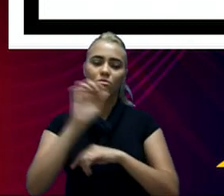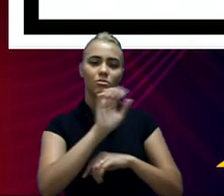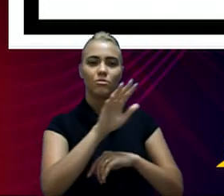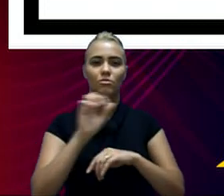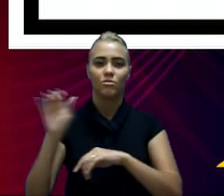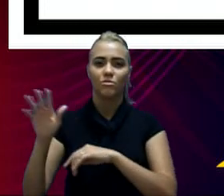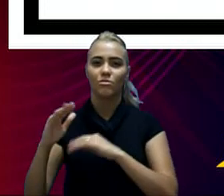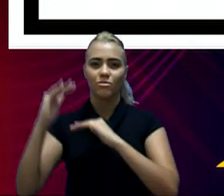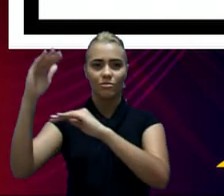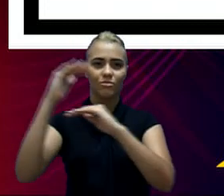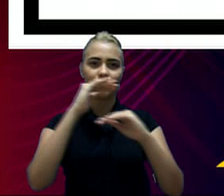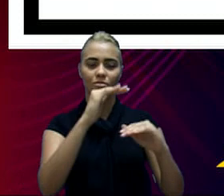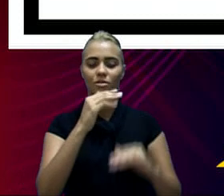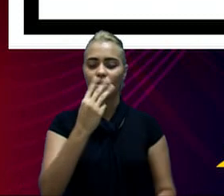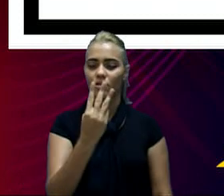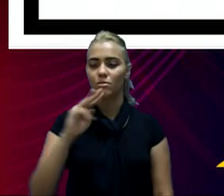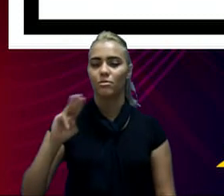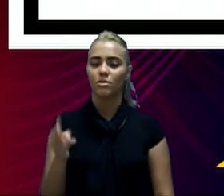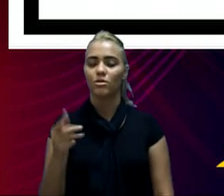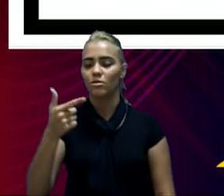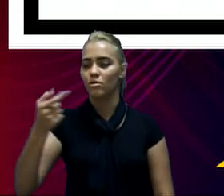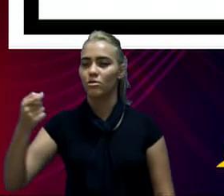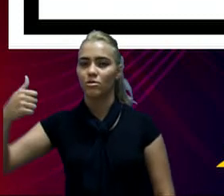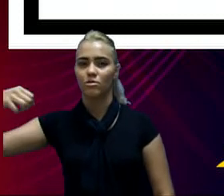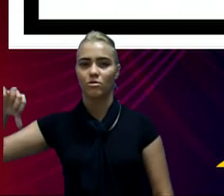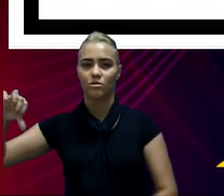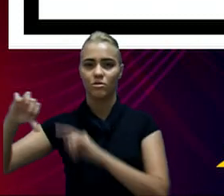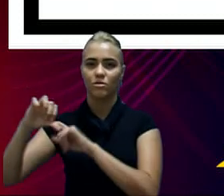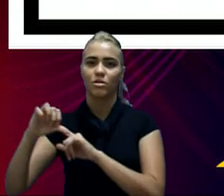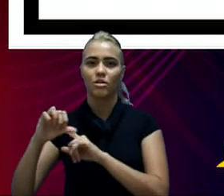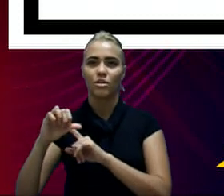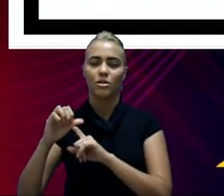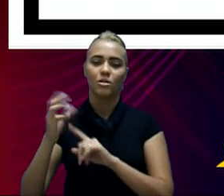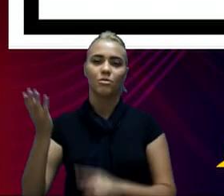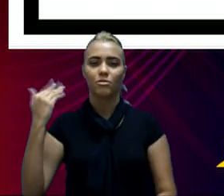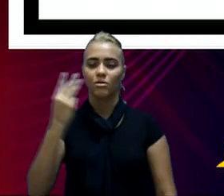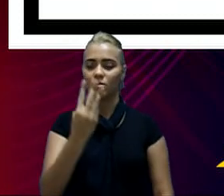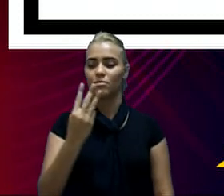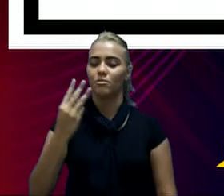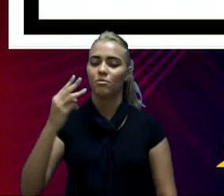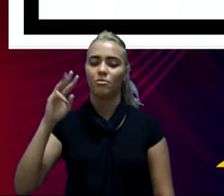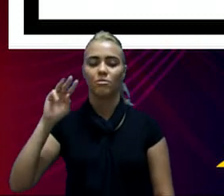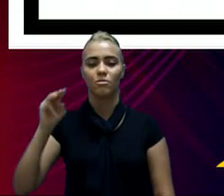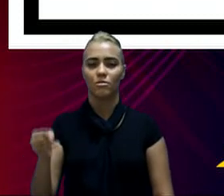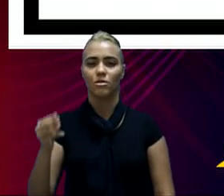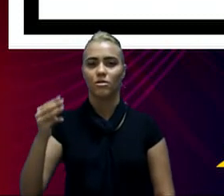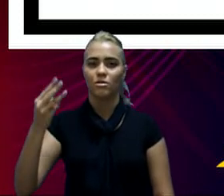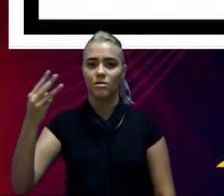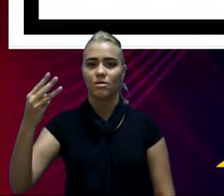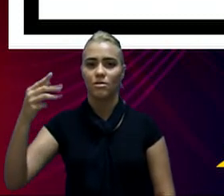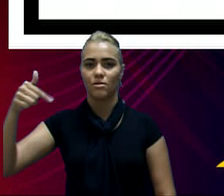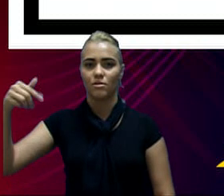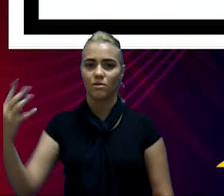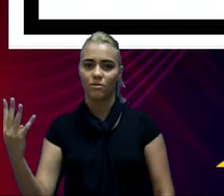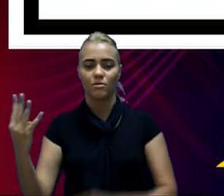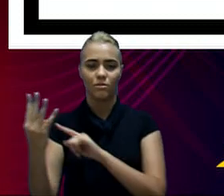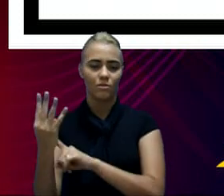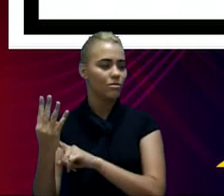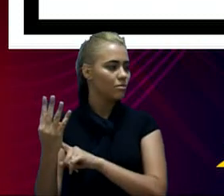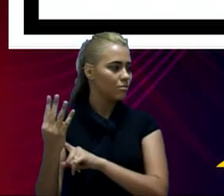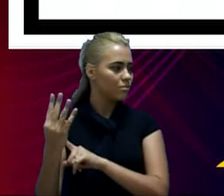ordem de 3.209 contra 3.274.000. O Fundeb, esse sim, uma